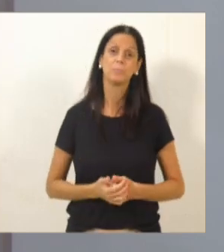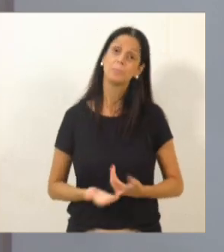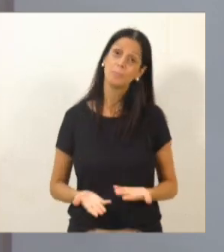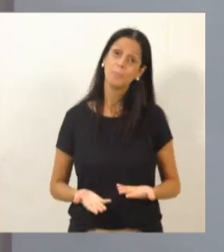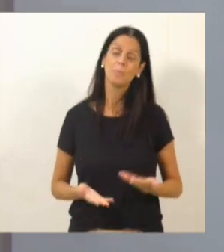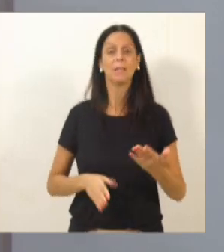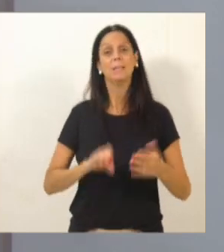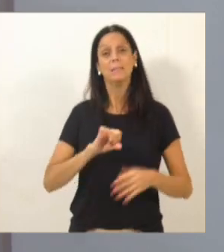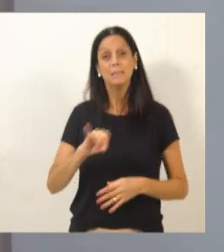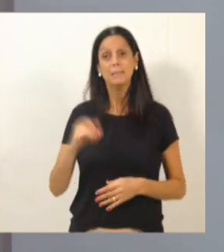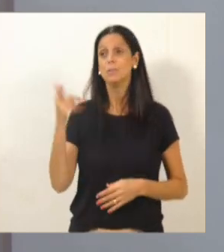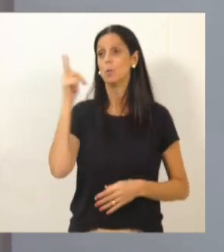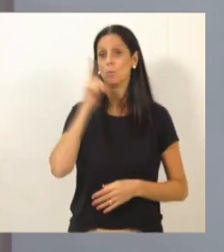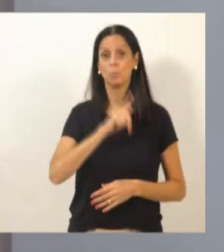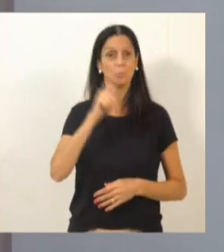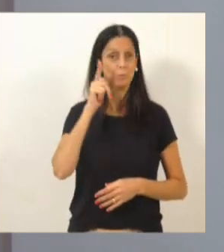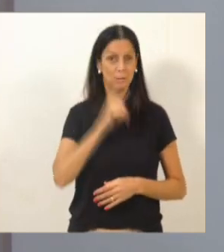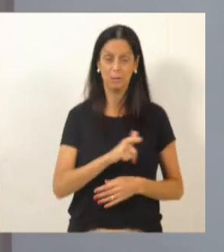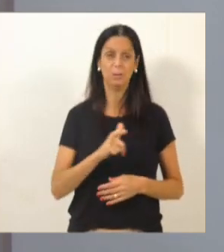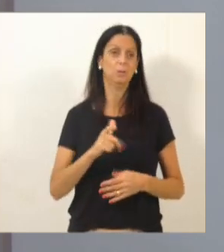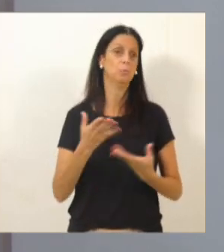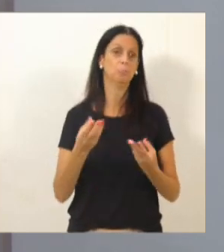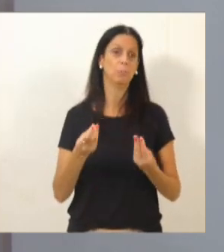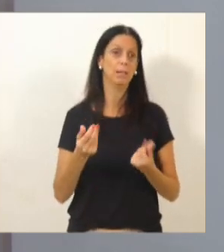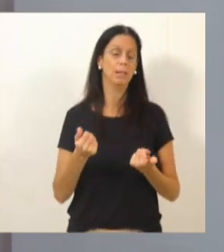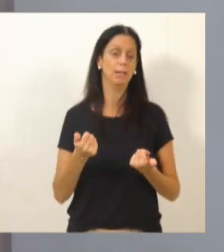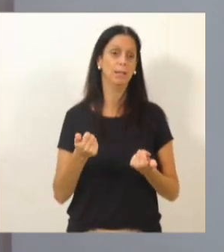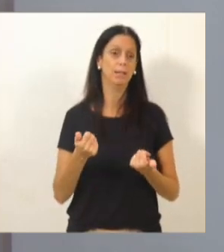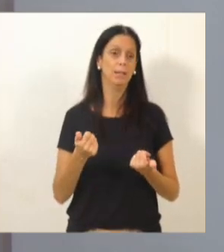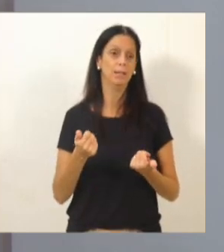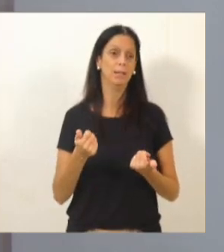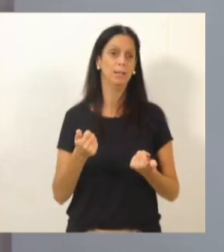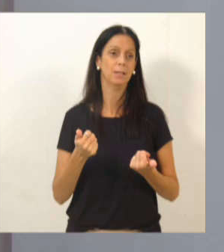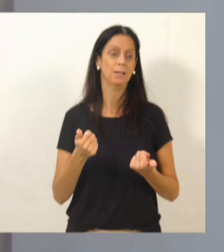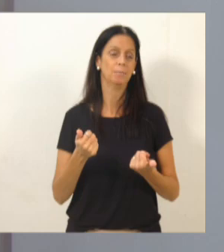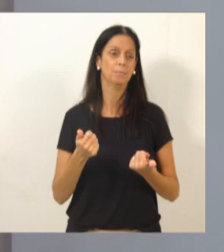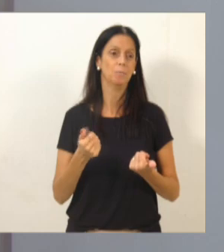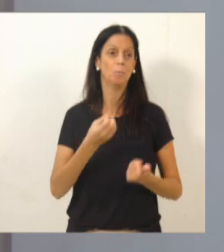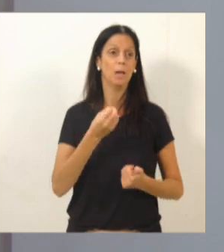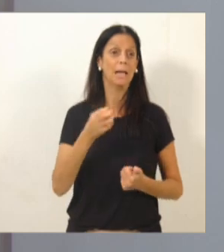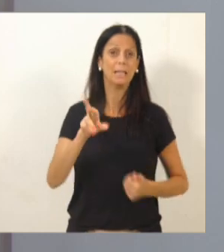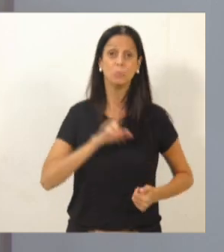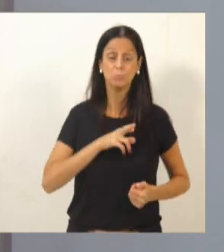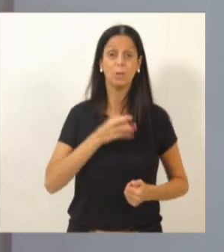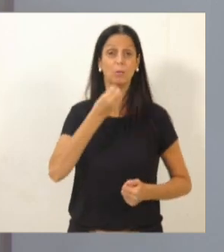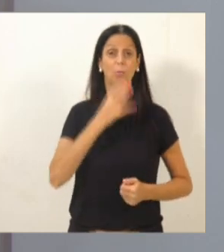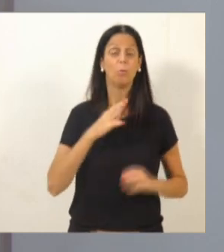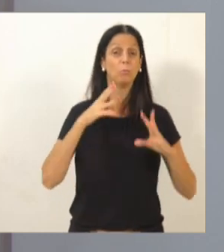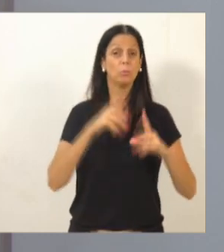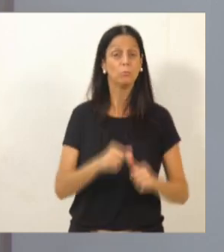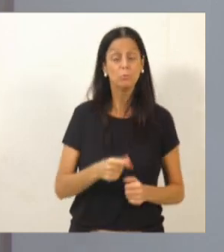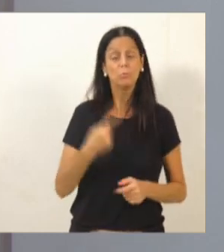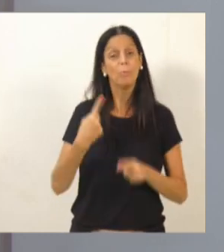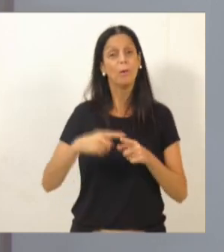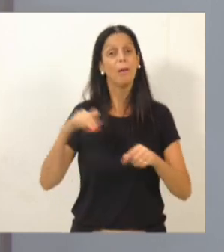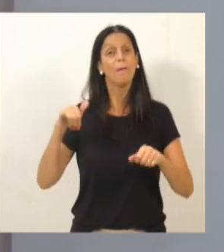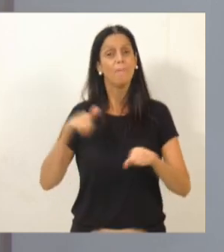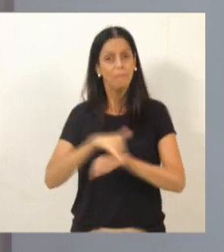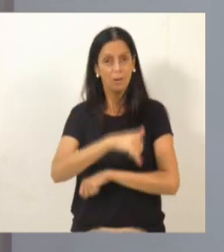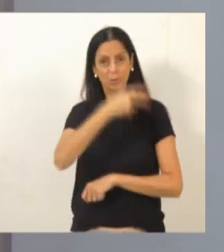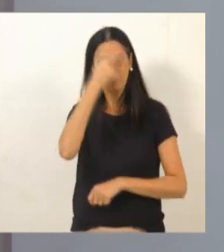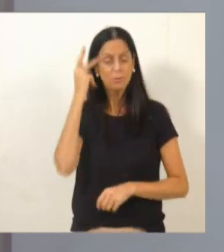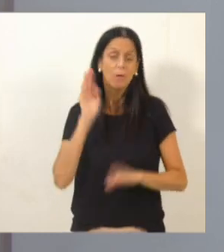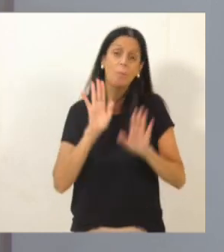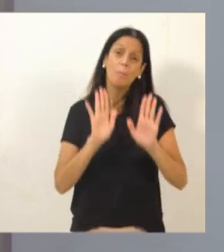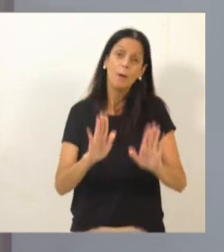esse alcance todo, por conta da não participação de alguns, mas teve pessoas participando, teve lideranças participando, e o legislativo está fazendo a sua parte,